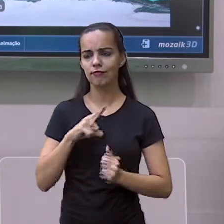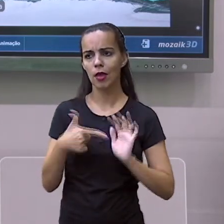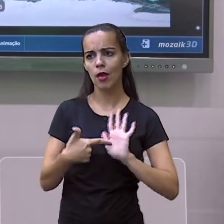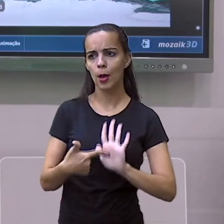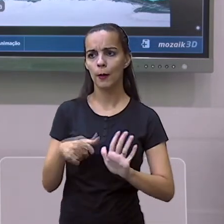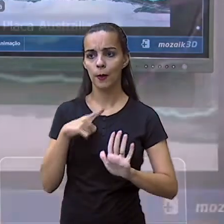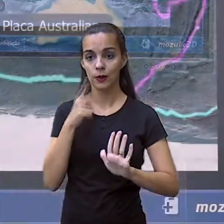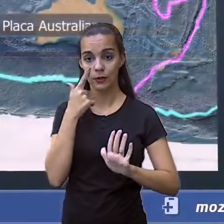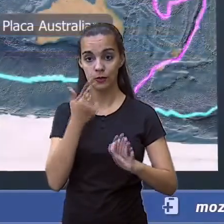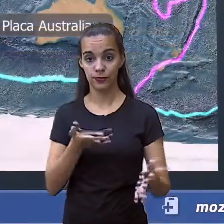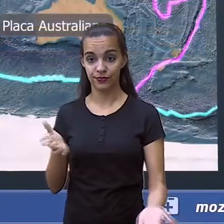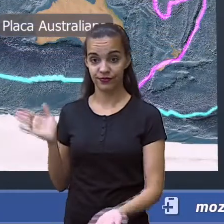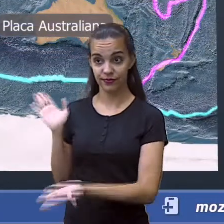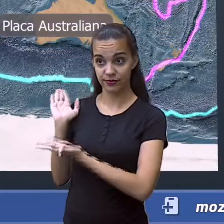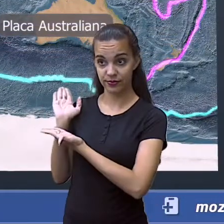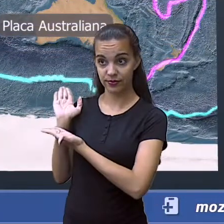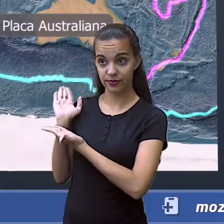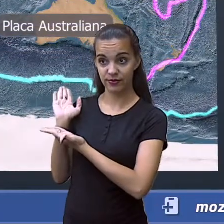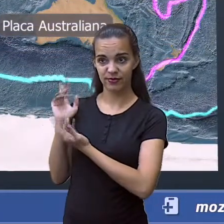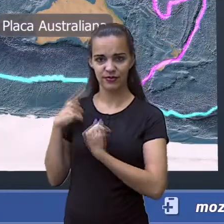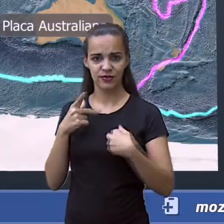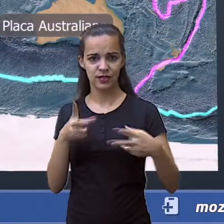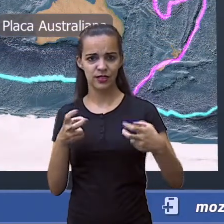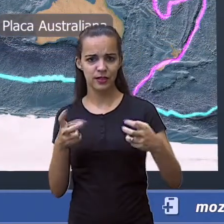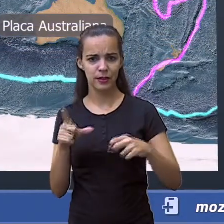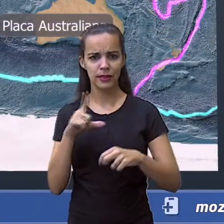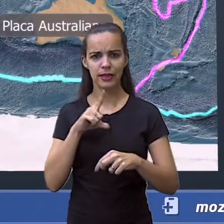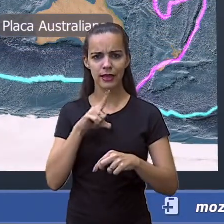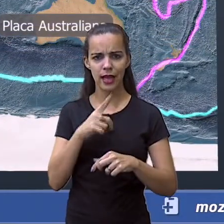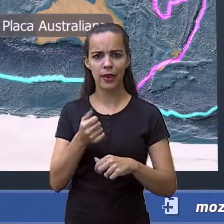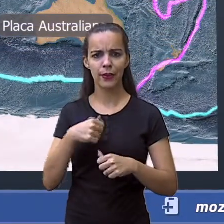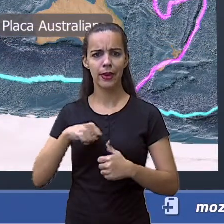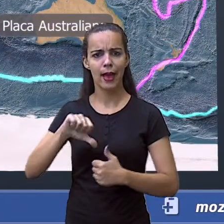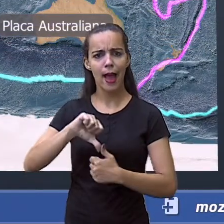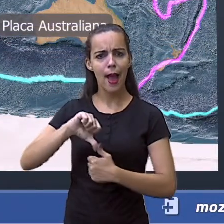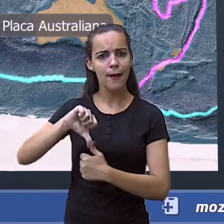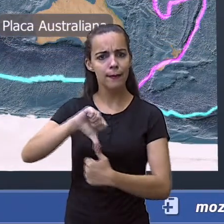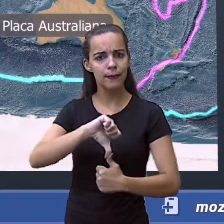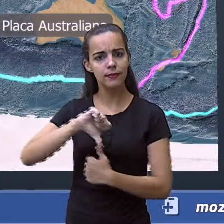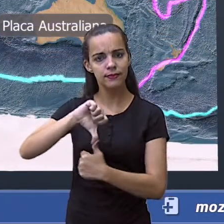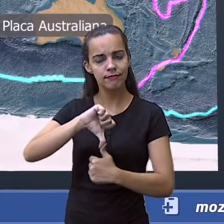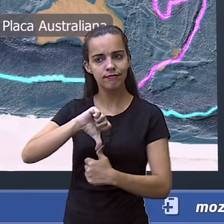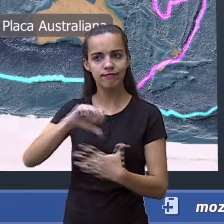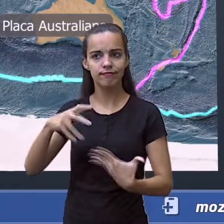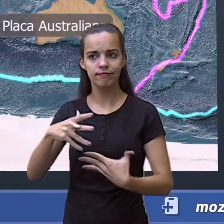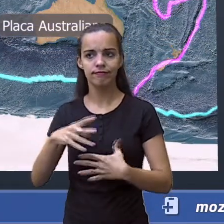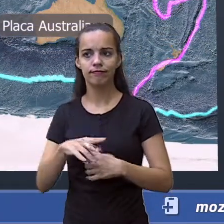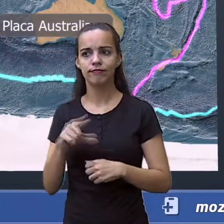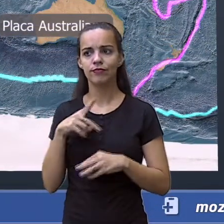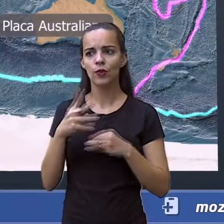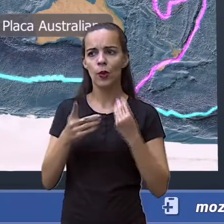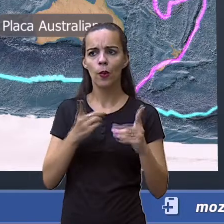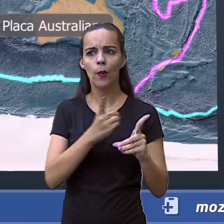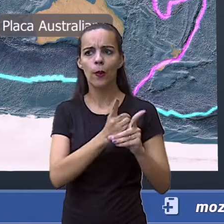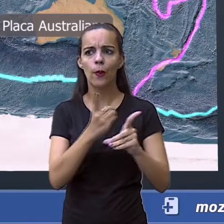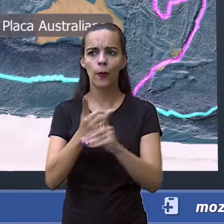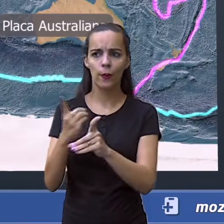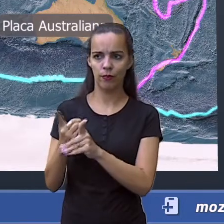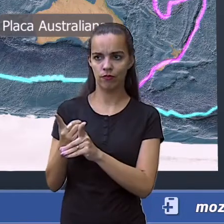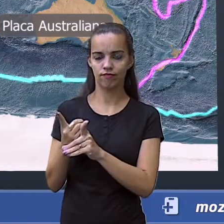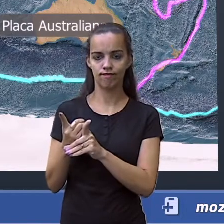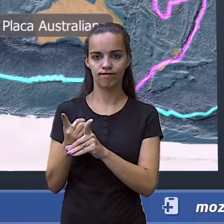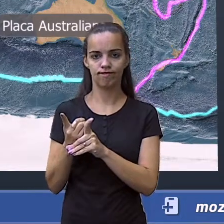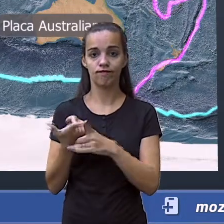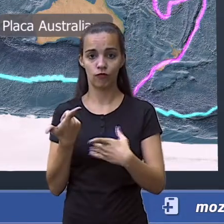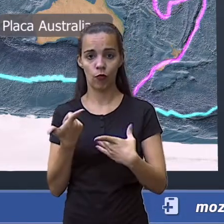observar que a América Central, ela está num local de encontro de várias